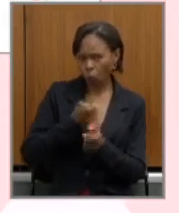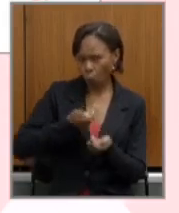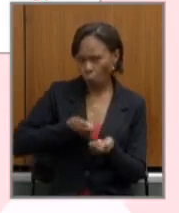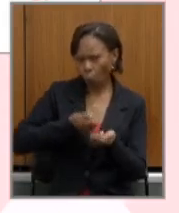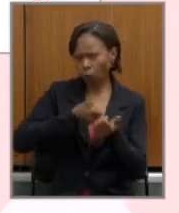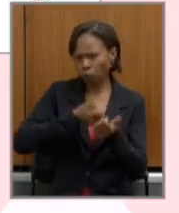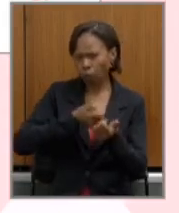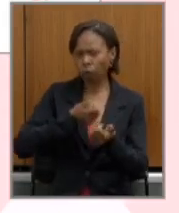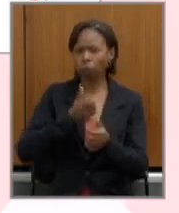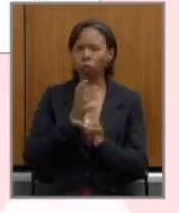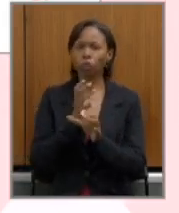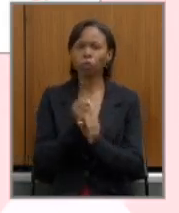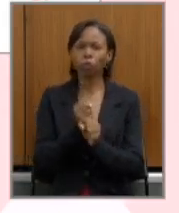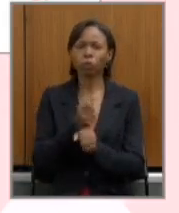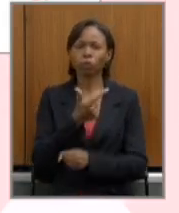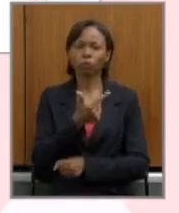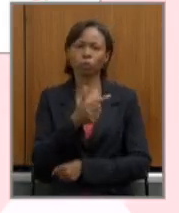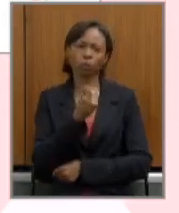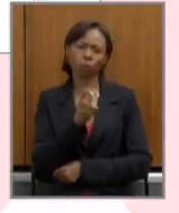25 anos.